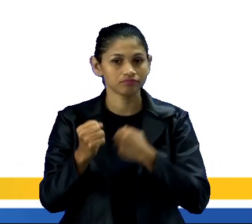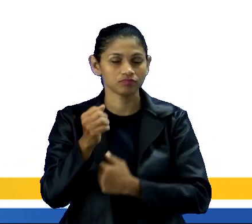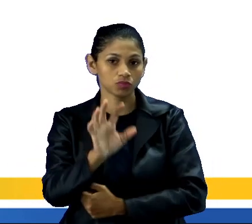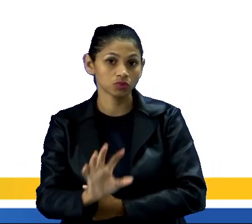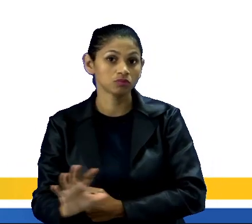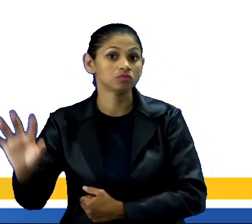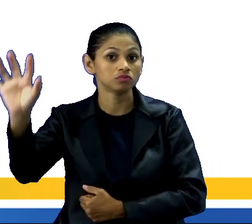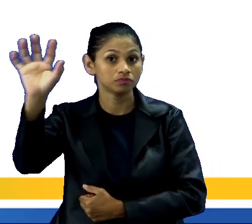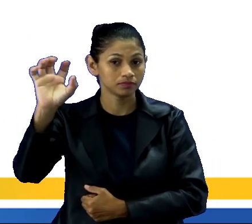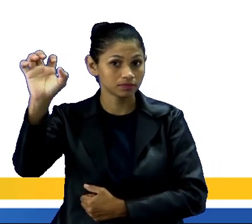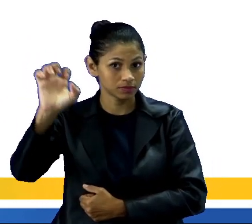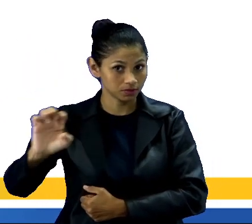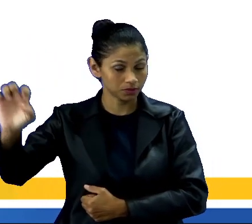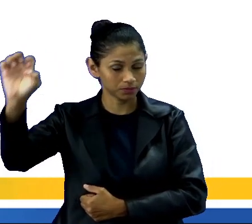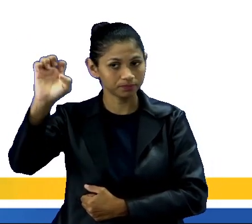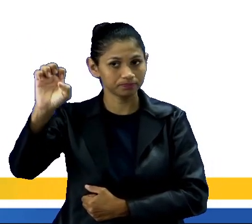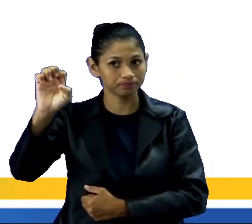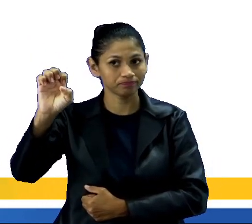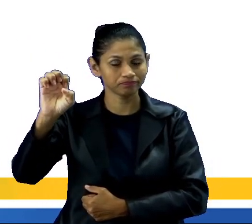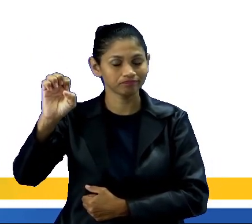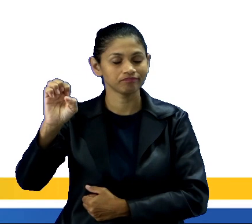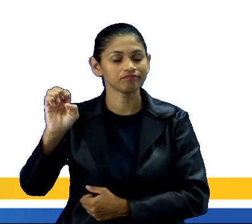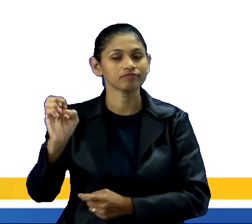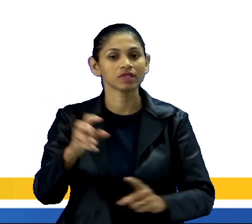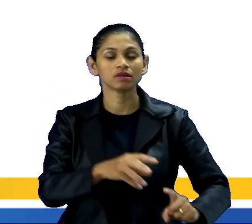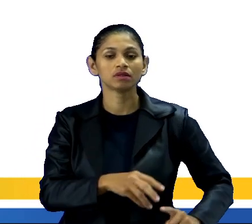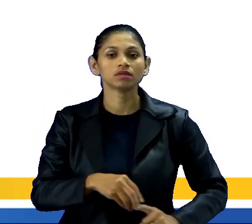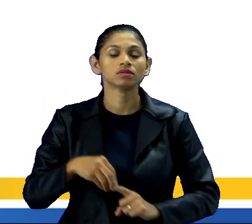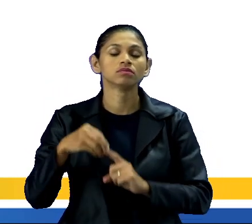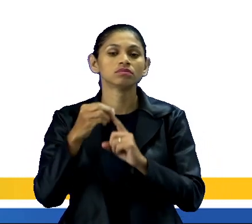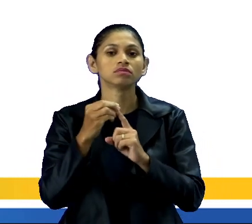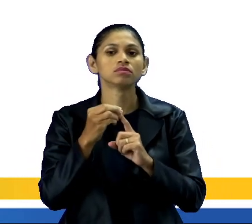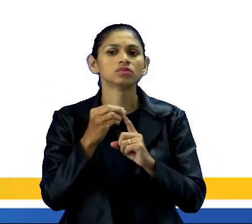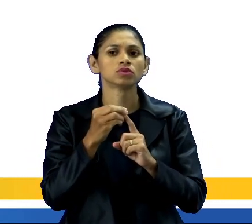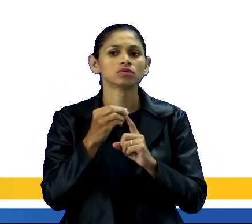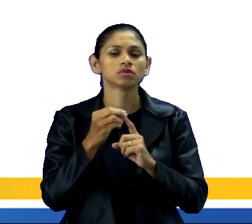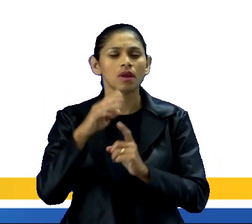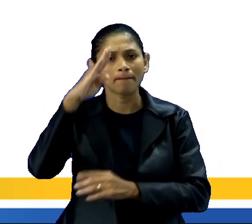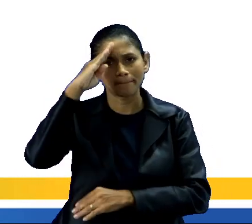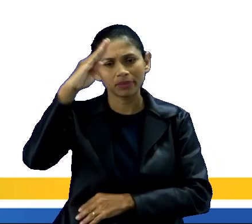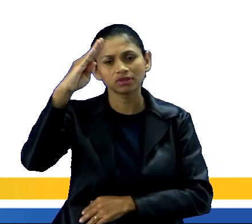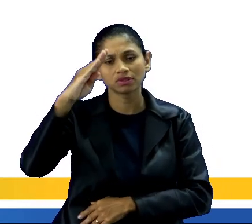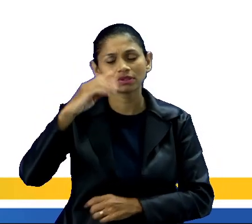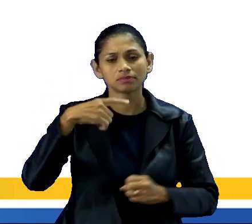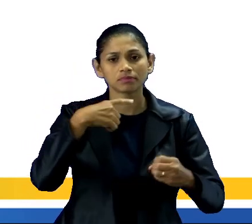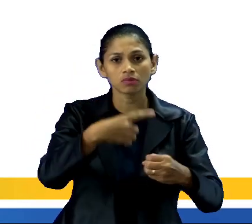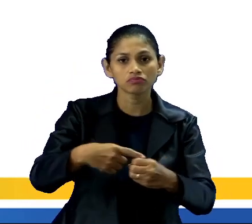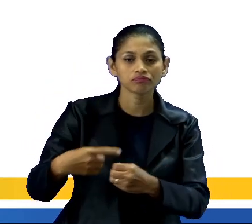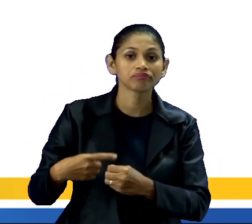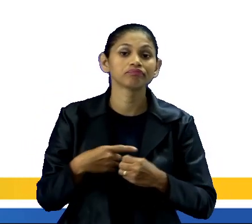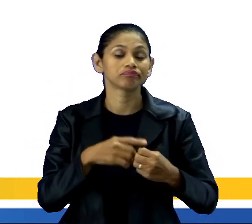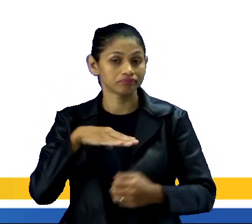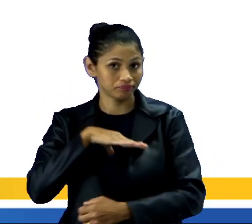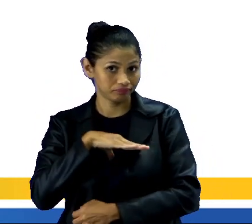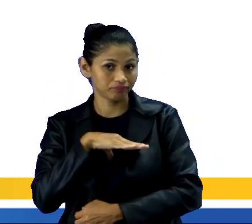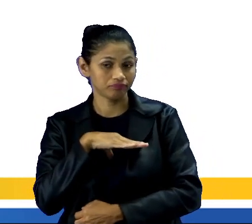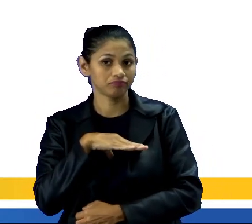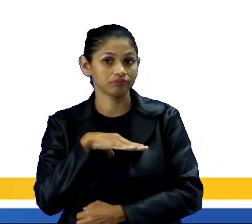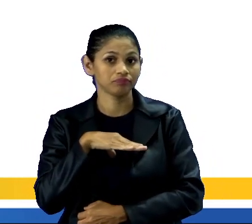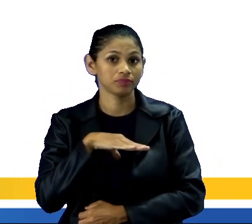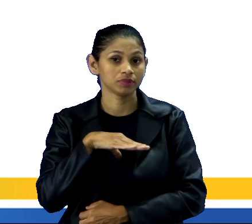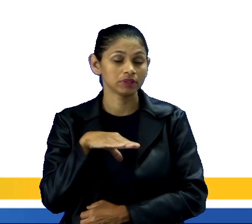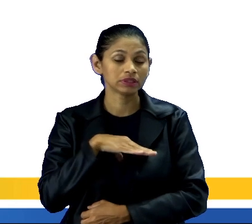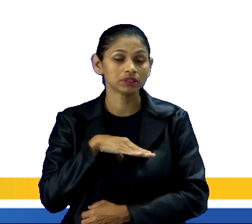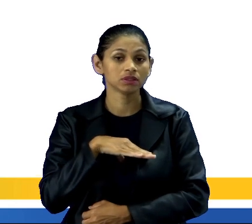crescimento exponencial de suas principais cidades, aquelas mais industrializadas. Ao mesmo